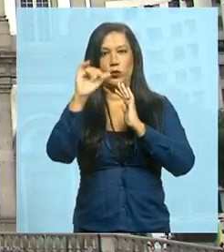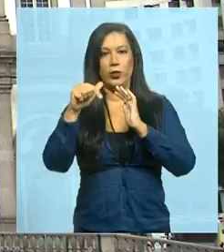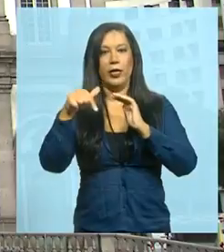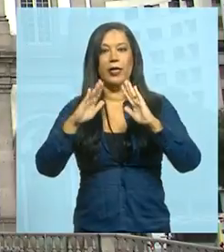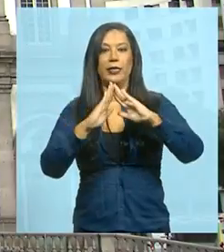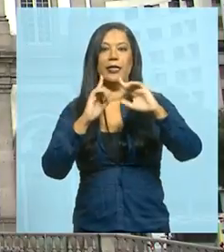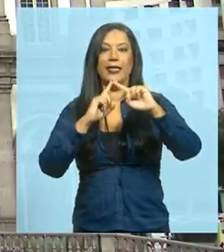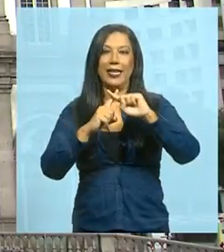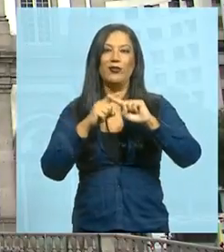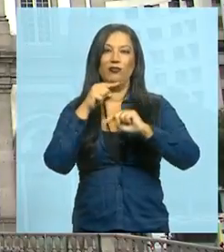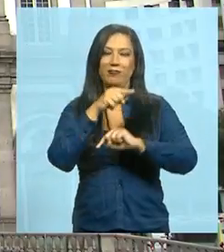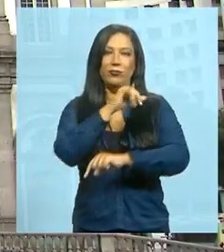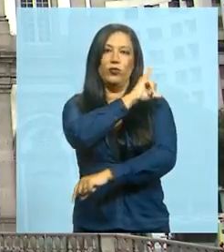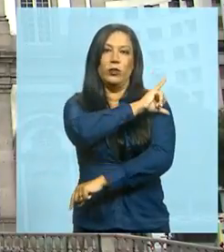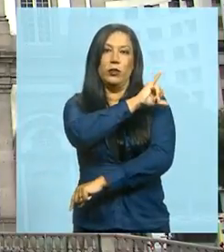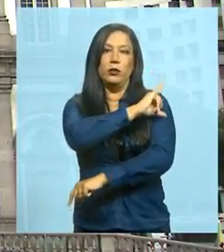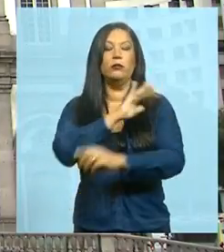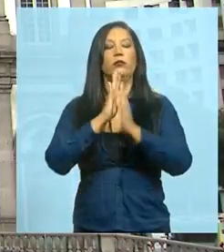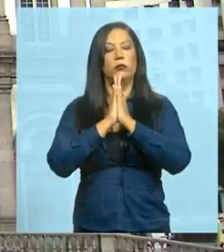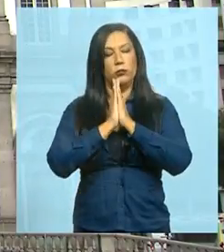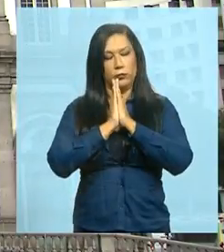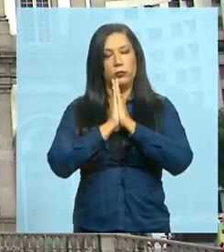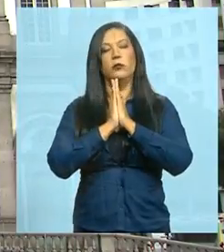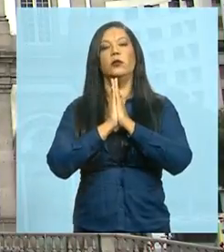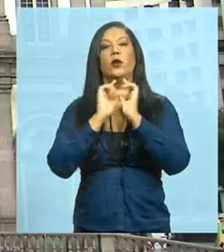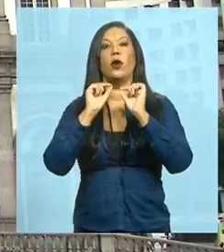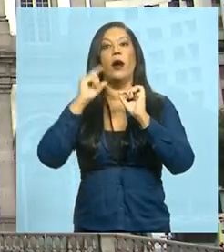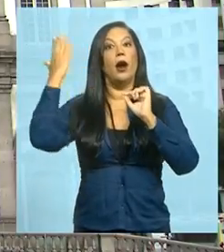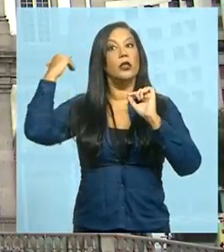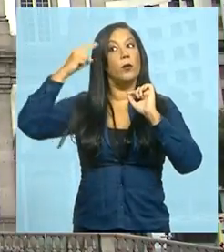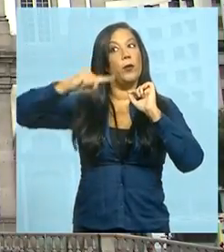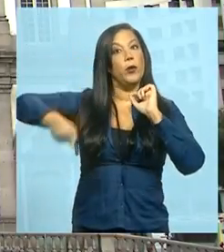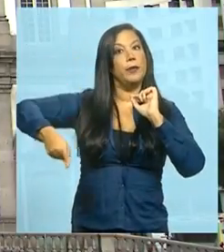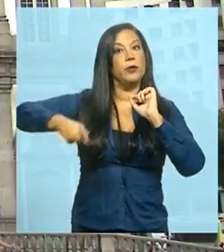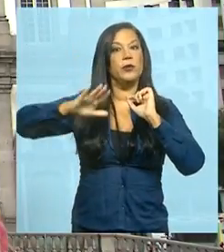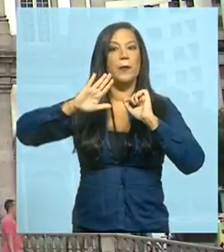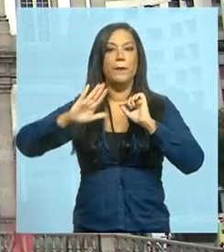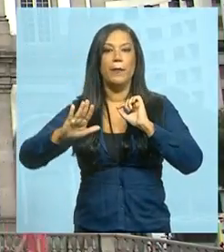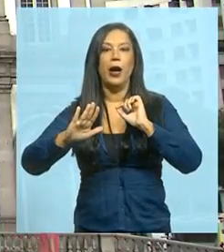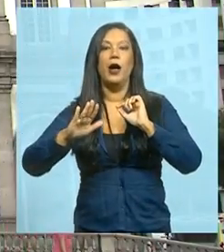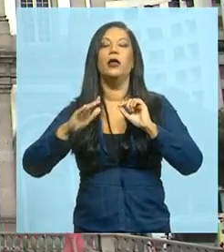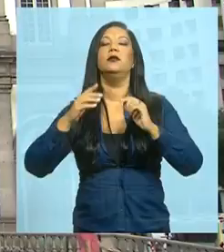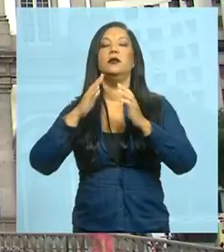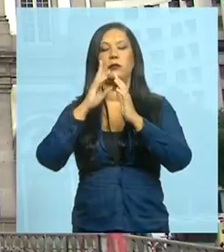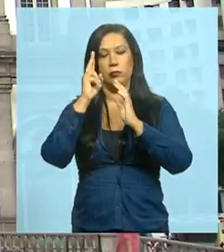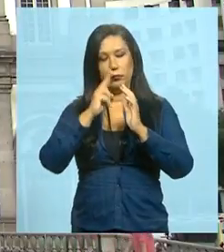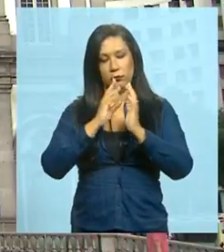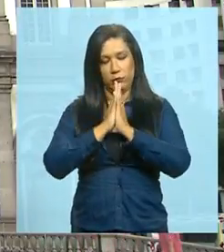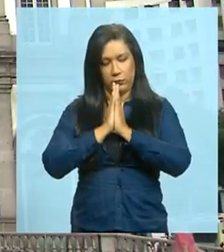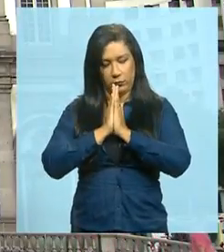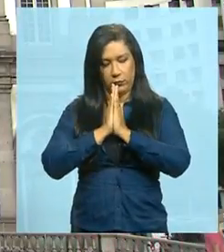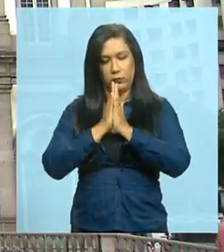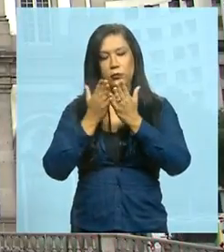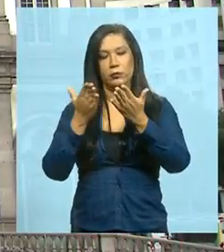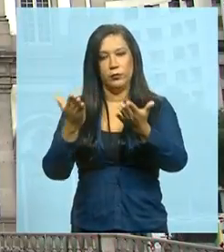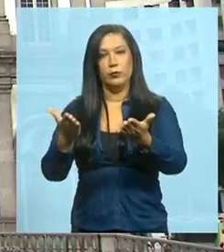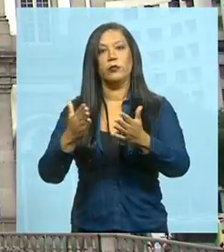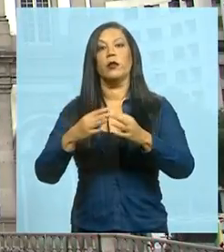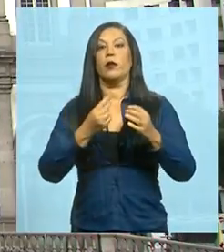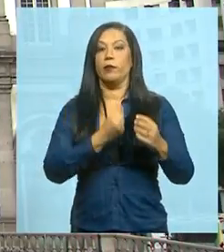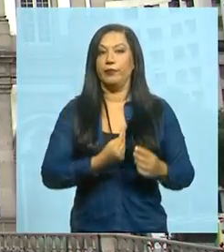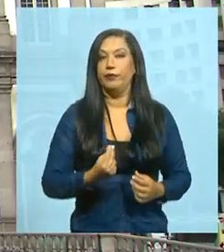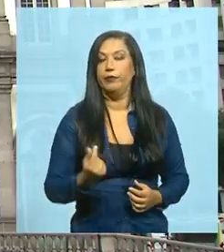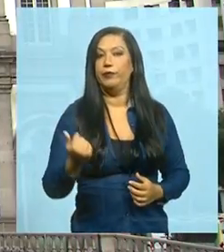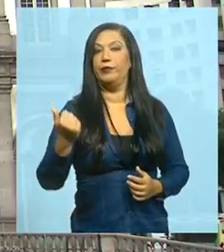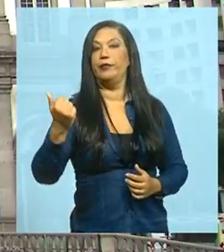aqui na Igreja da Candelária. A cerimônia da noite havia sido proibida, mas o vigário-geral prestou a última homenagem ao estudante. Na saída,